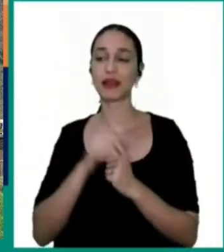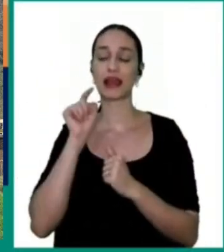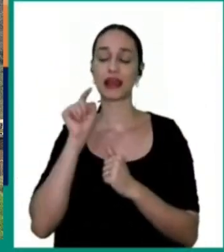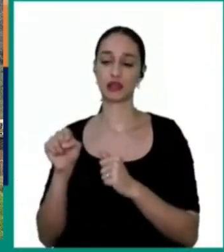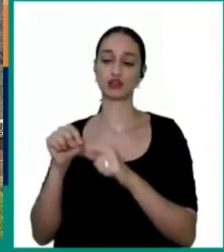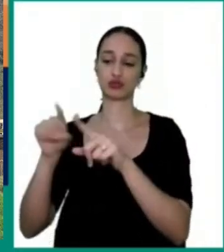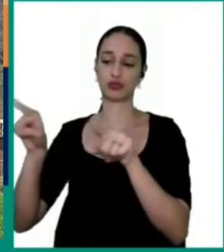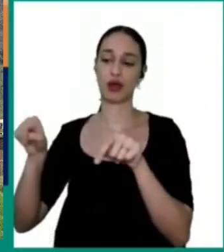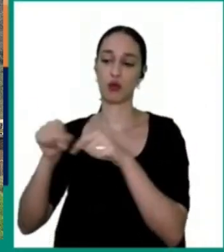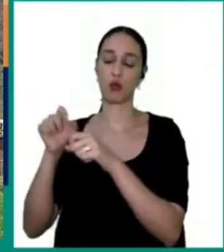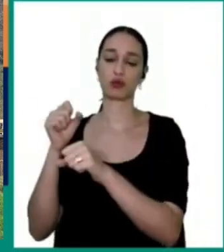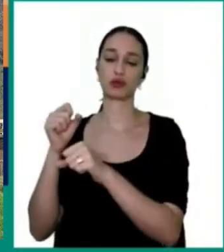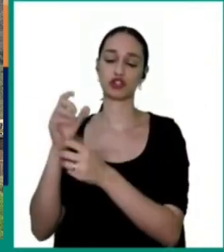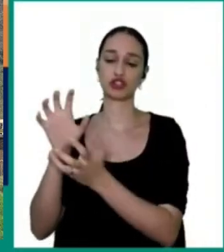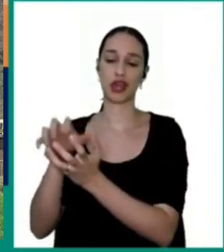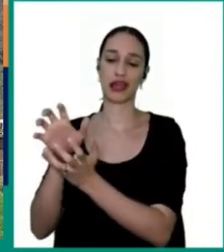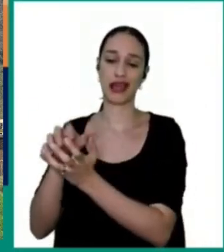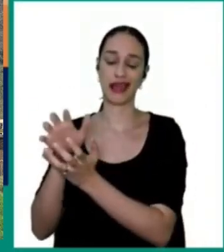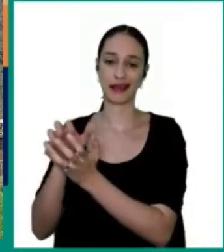Lagoa do Jacaré. Obrigado, Lemar.